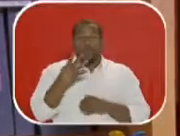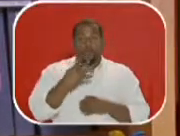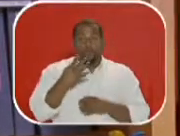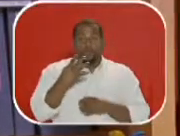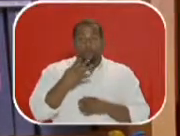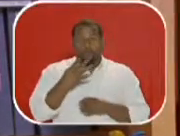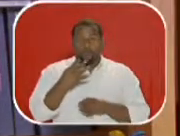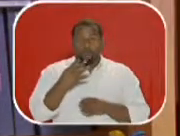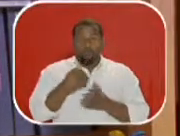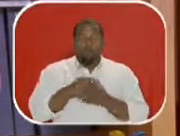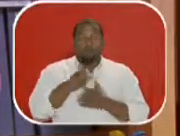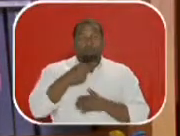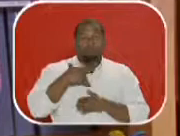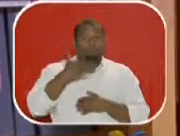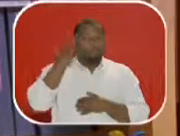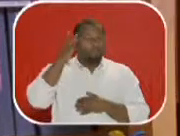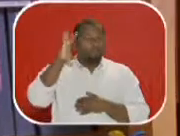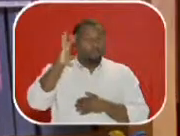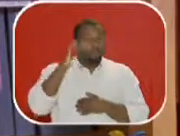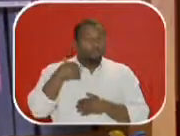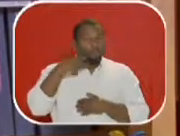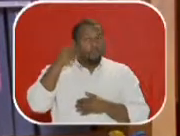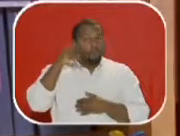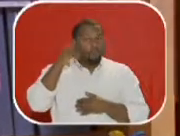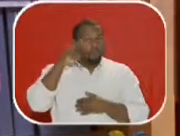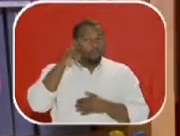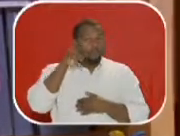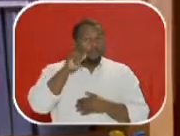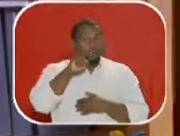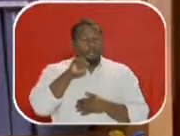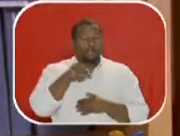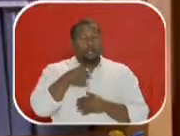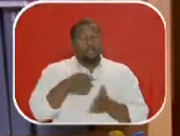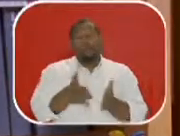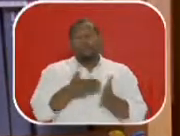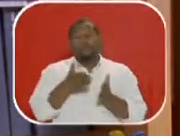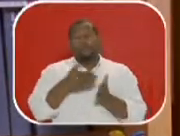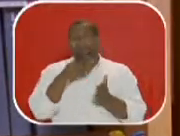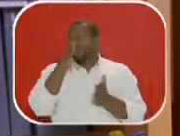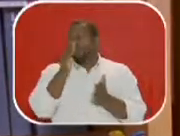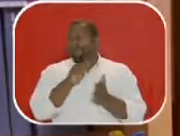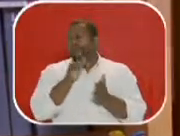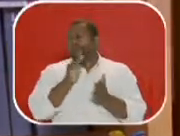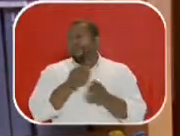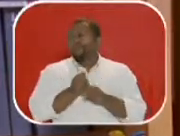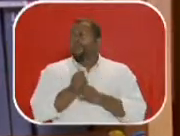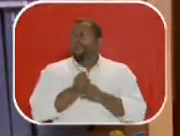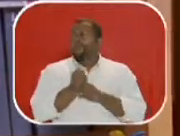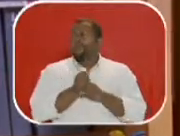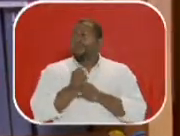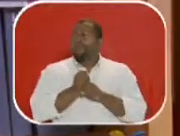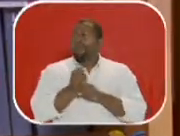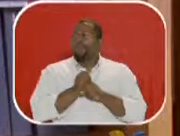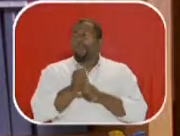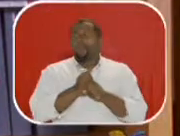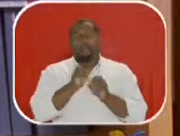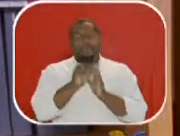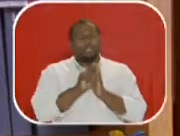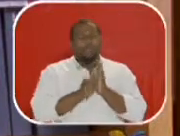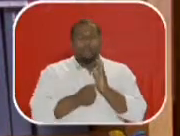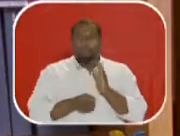e ele não sabe a história dos efeitos imediatos, mas é um livro que fica esquecido durante muitos séculos.